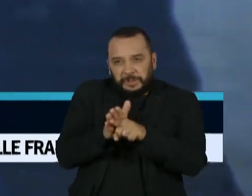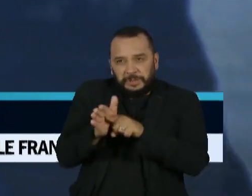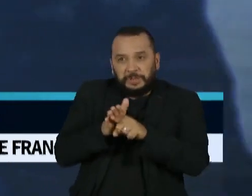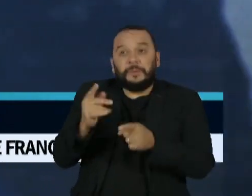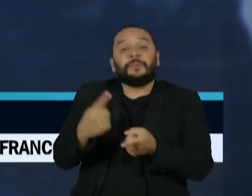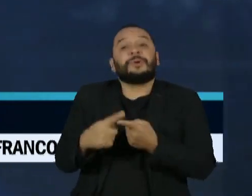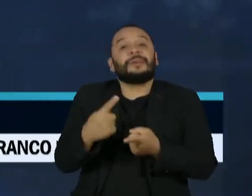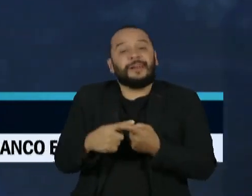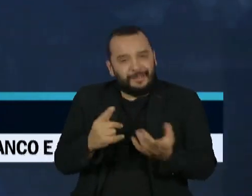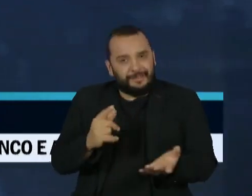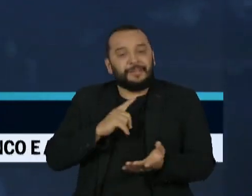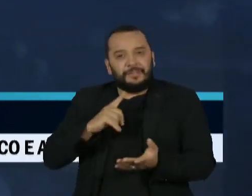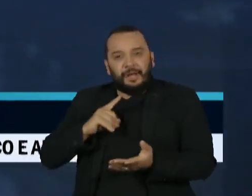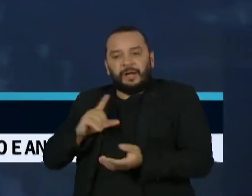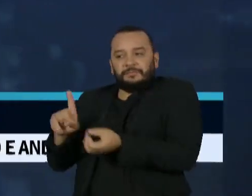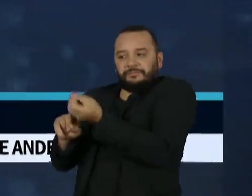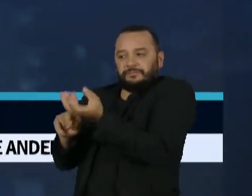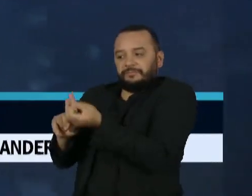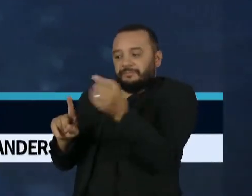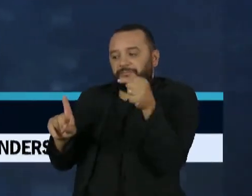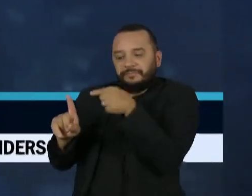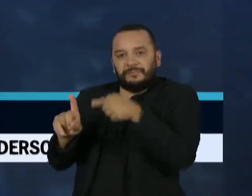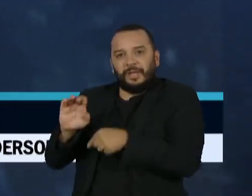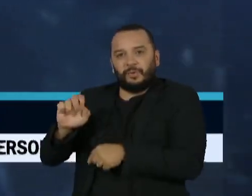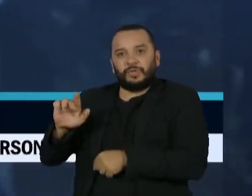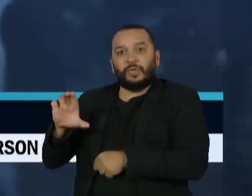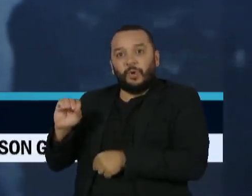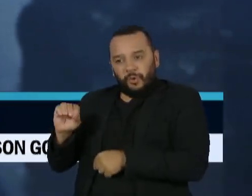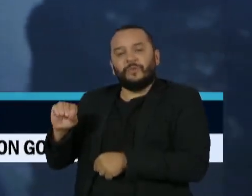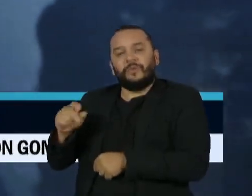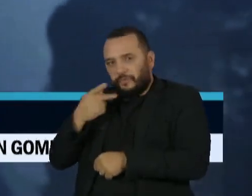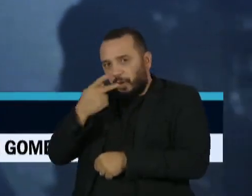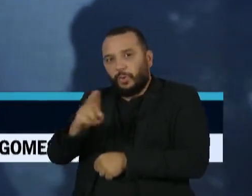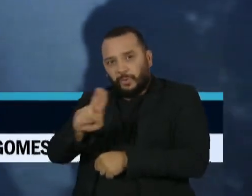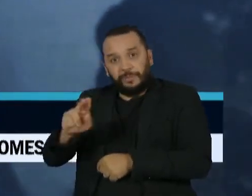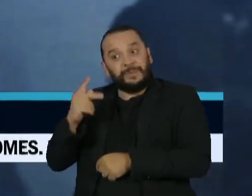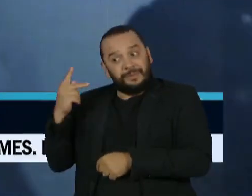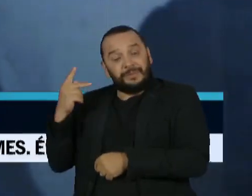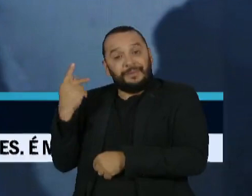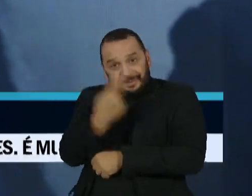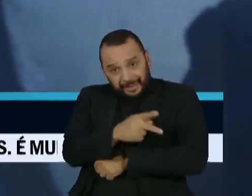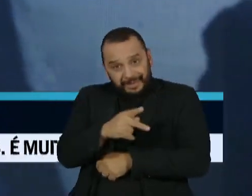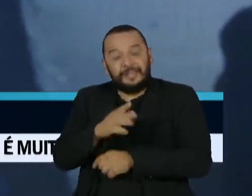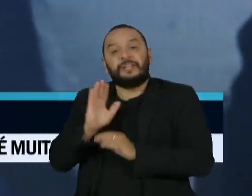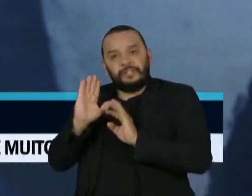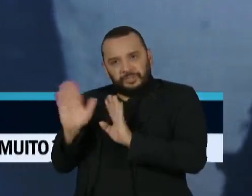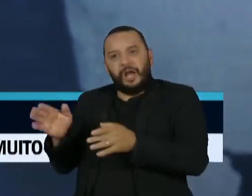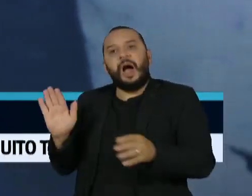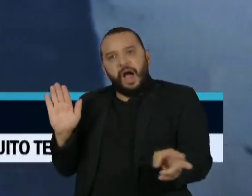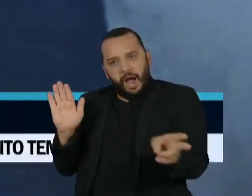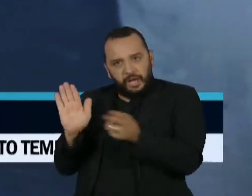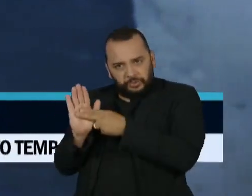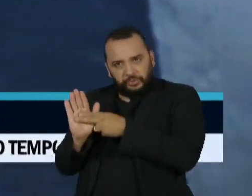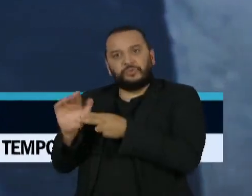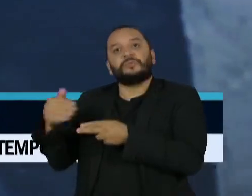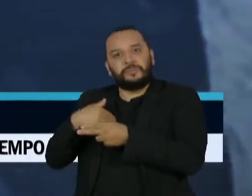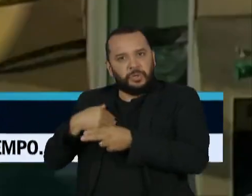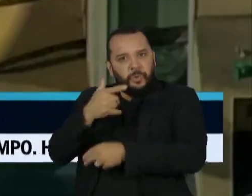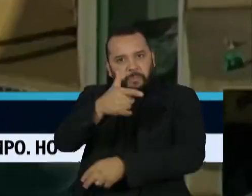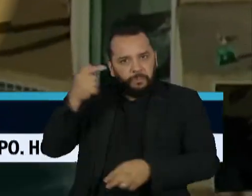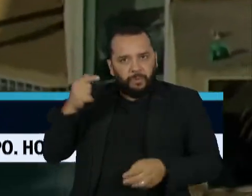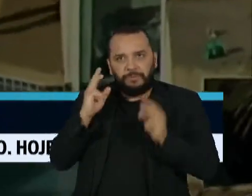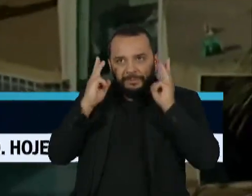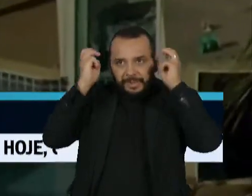citado na delação do ex-policial militar Elcio Queiroz, preso há quatro anos, que confessou ter participado do crime.